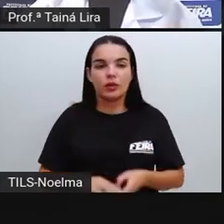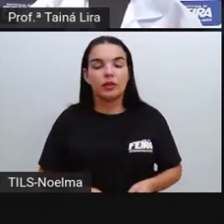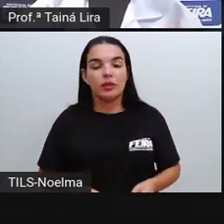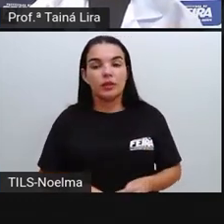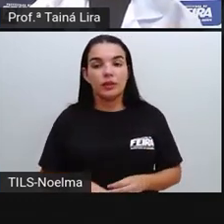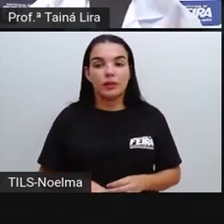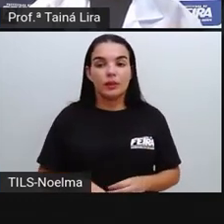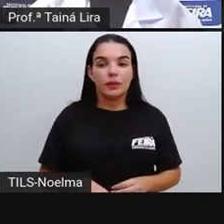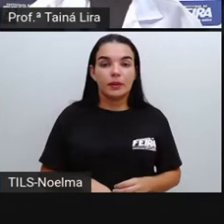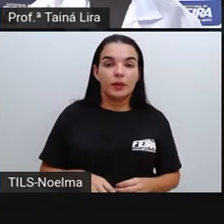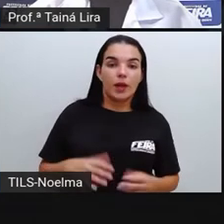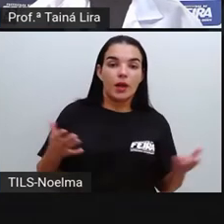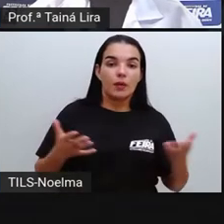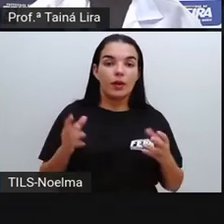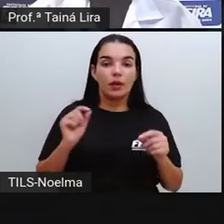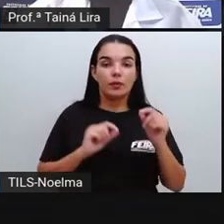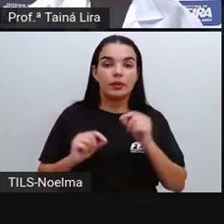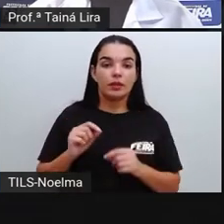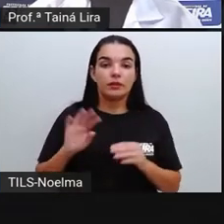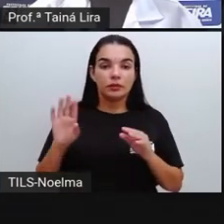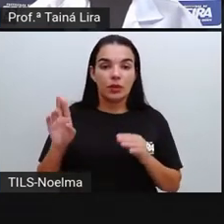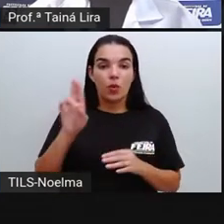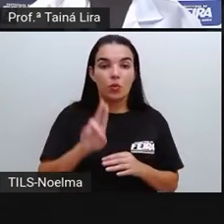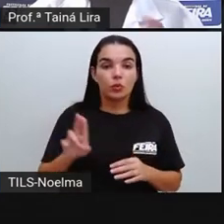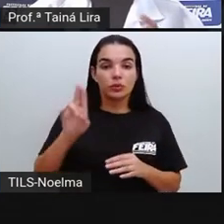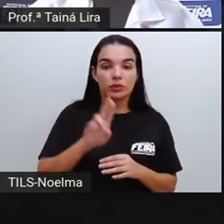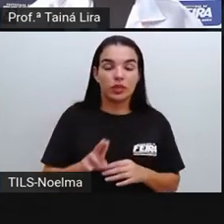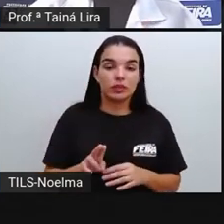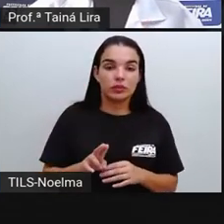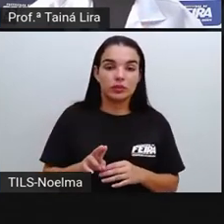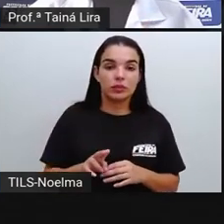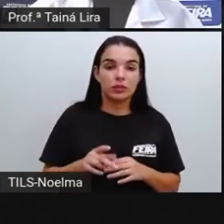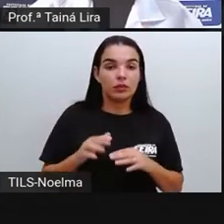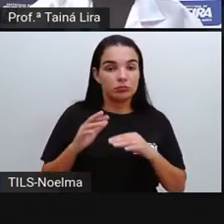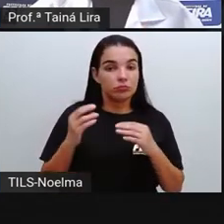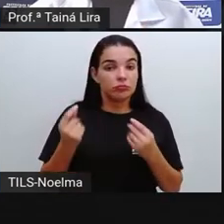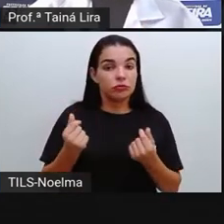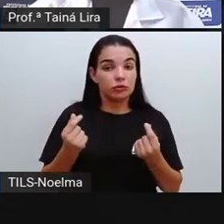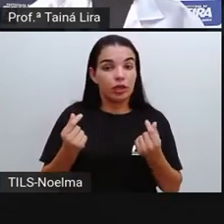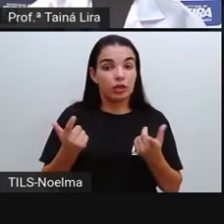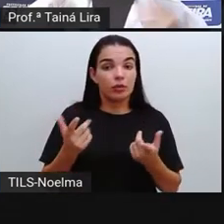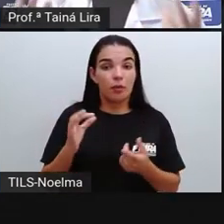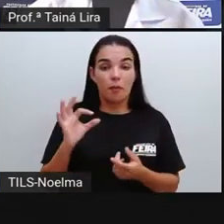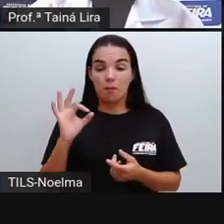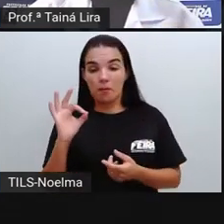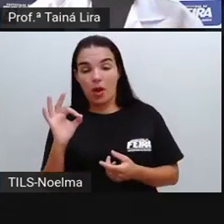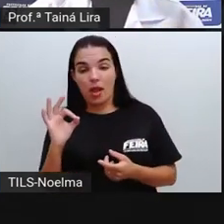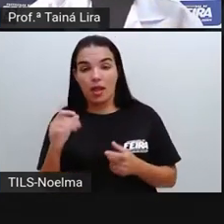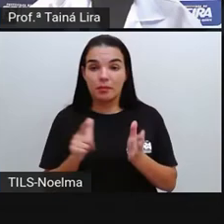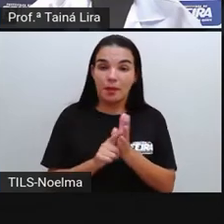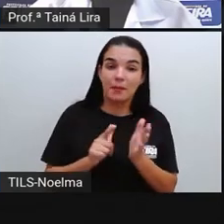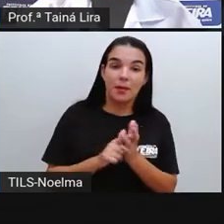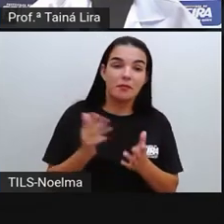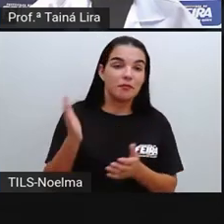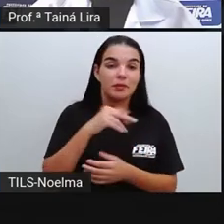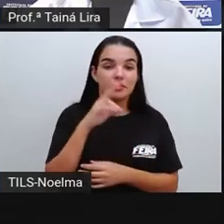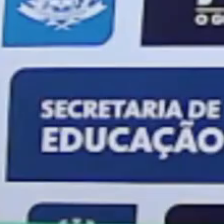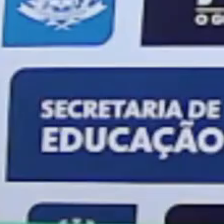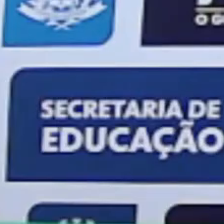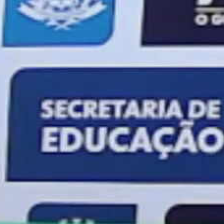fazer aí a composição dos valores utilizando o nosso dinheirinho, então, vamos lá, vamos começar?